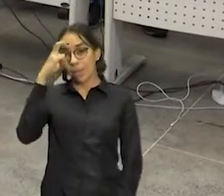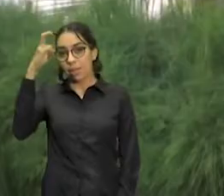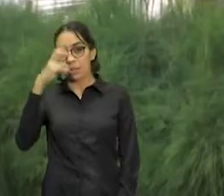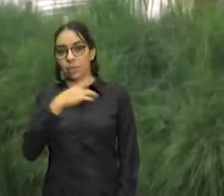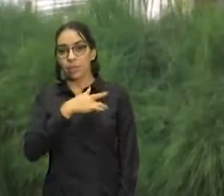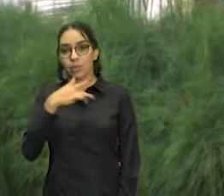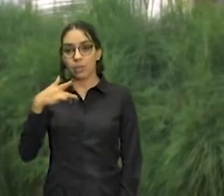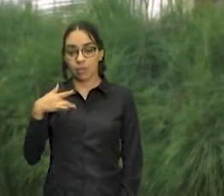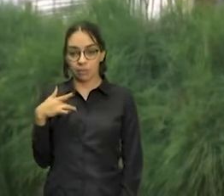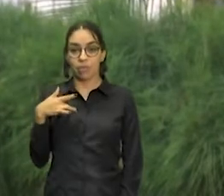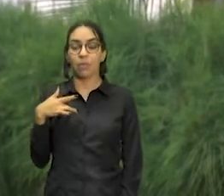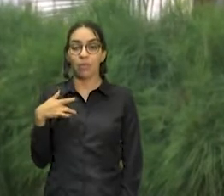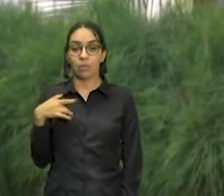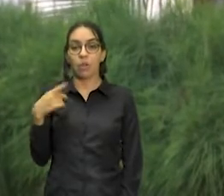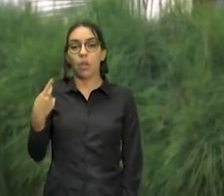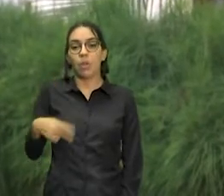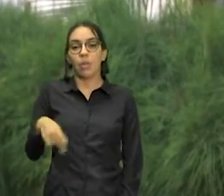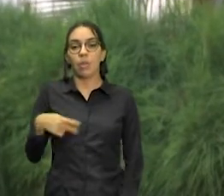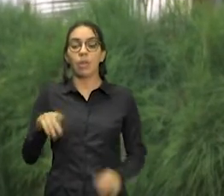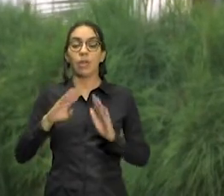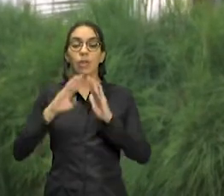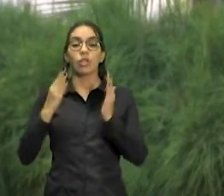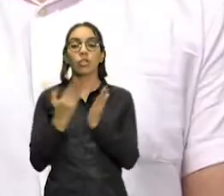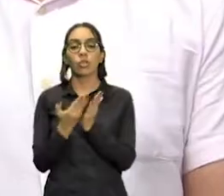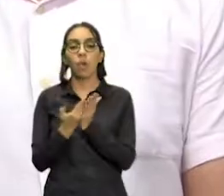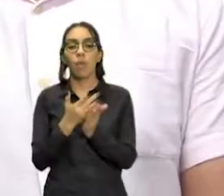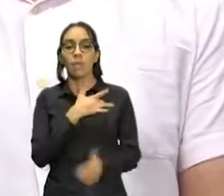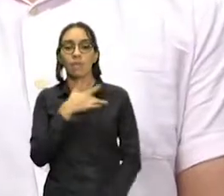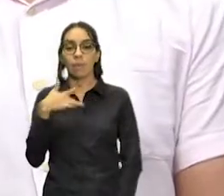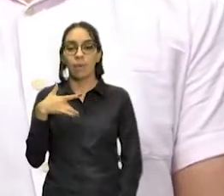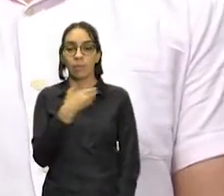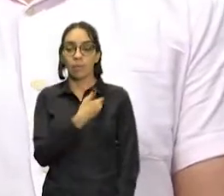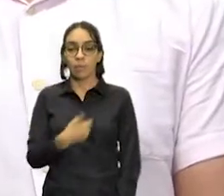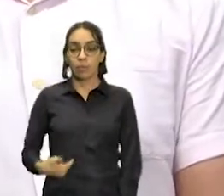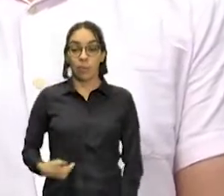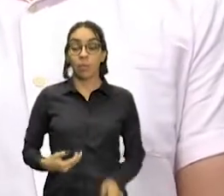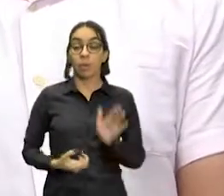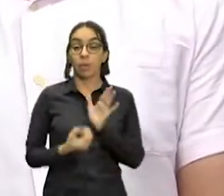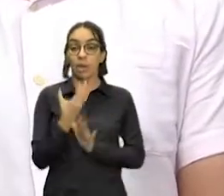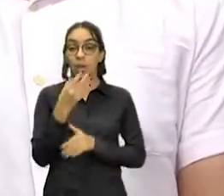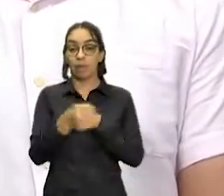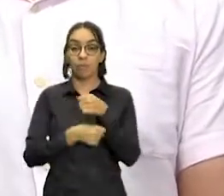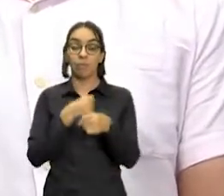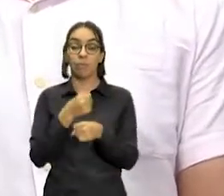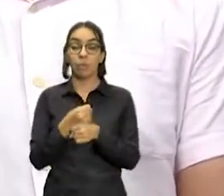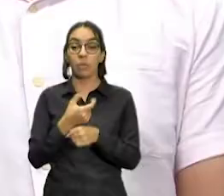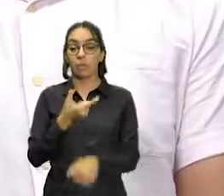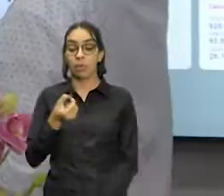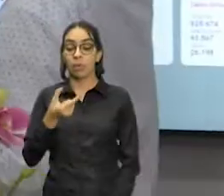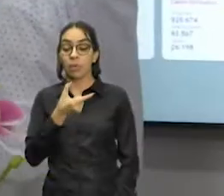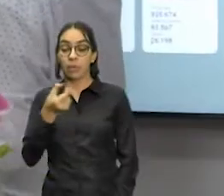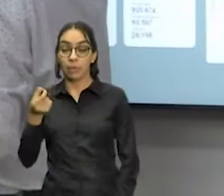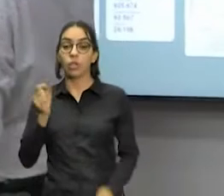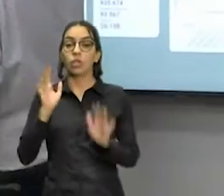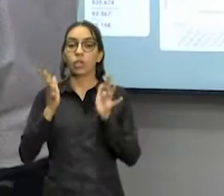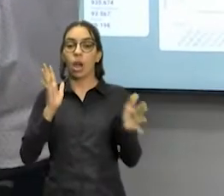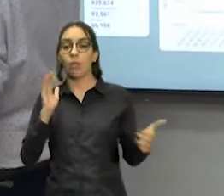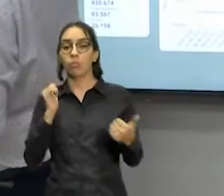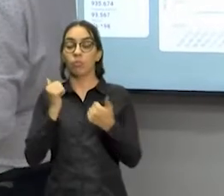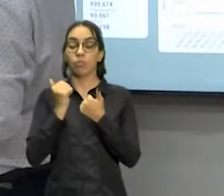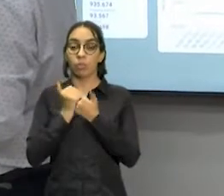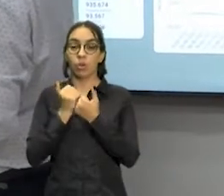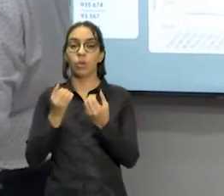SISEC, localizado na Escola de Saúde Pública do Ceará. Criado em 2020, o SISEC vem sendo um grande aliado de gestores